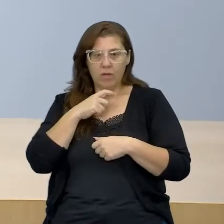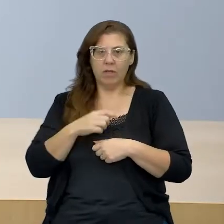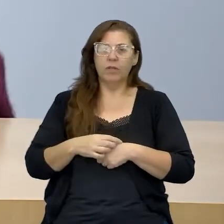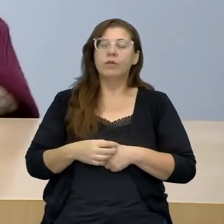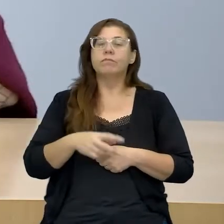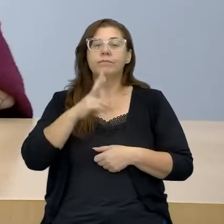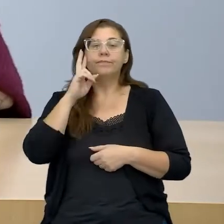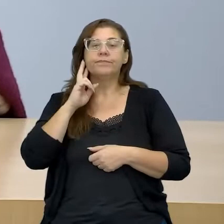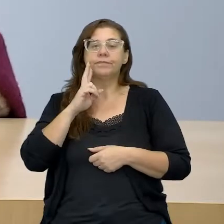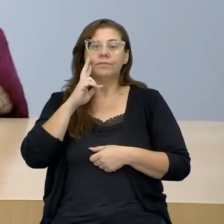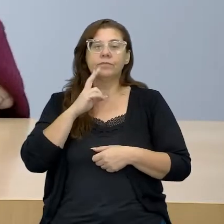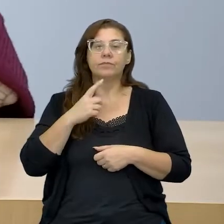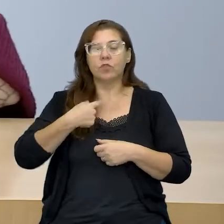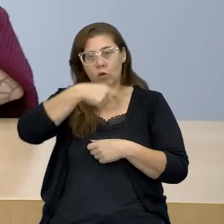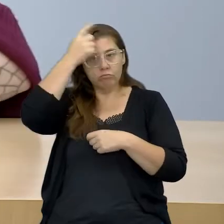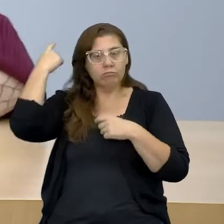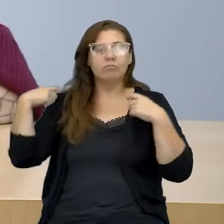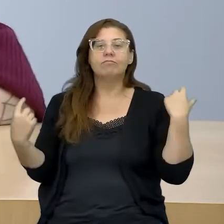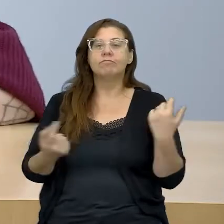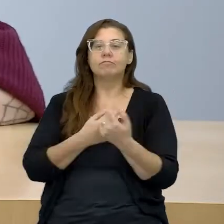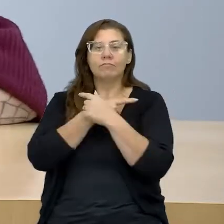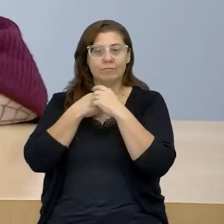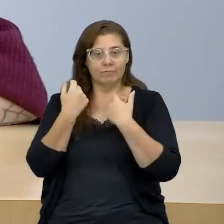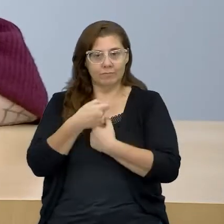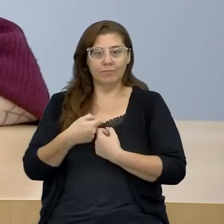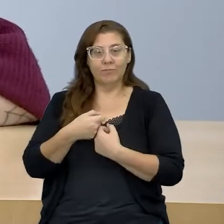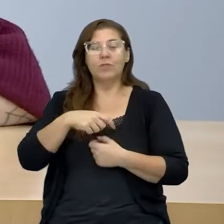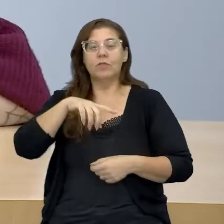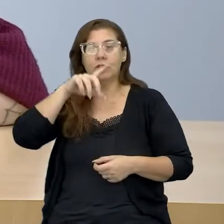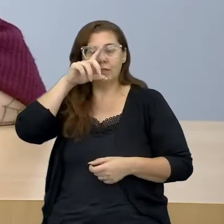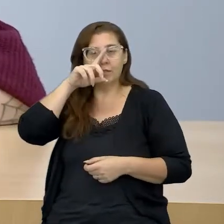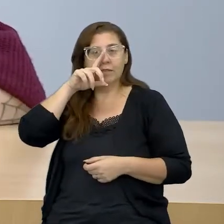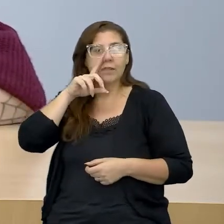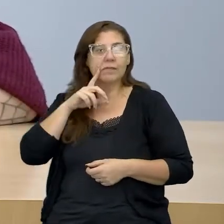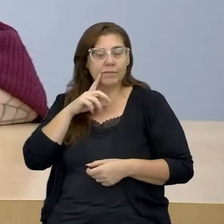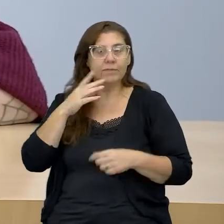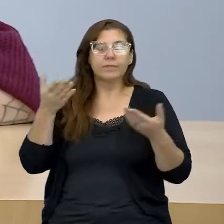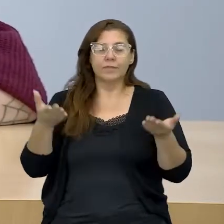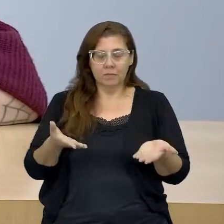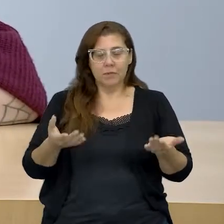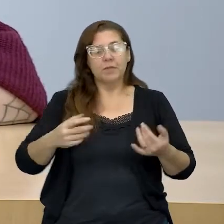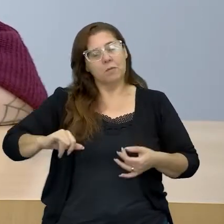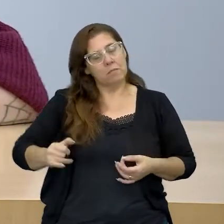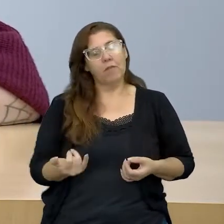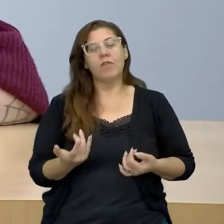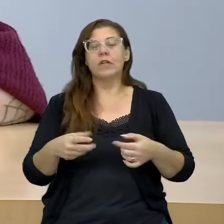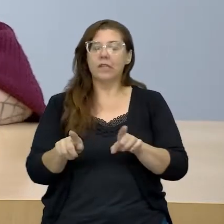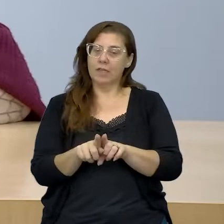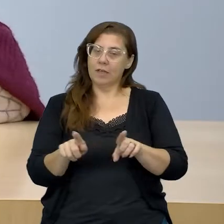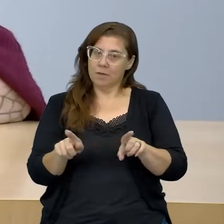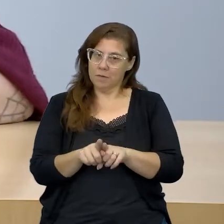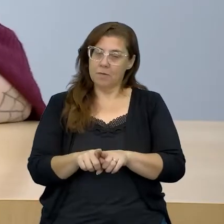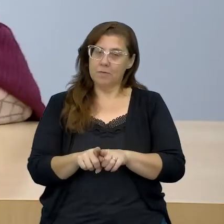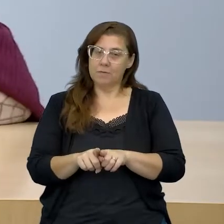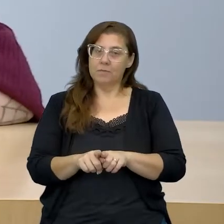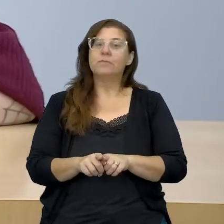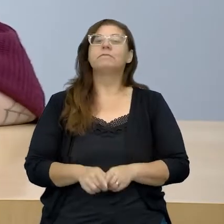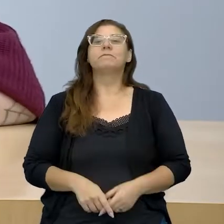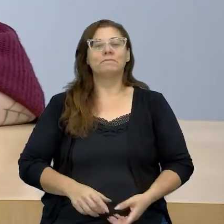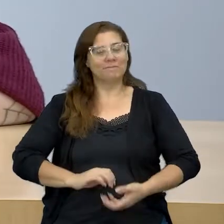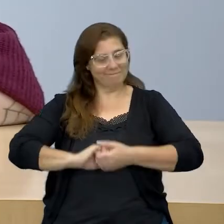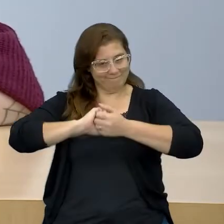corvinho e um cachecol amarelo. E eu aproveito também este momento para saudar as nossas